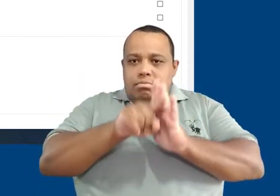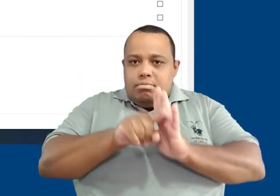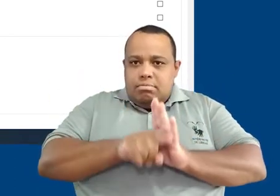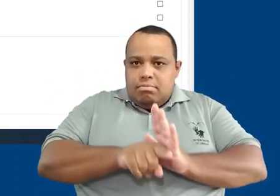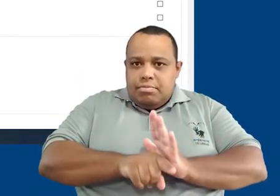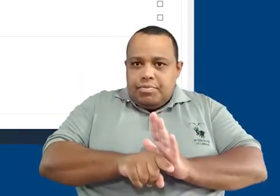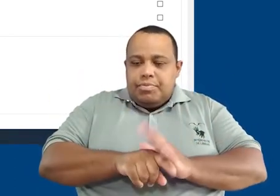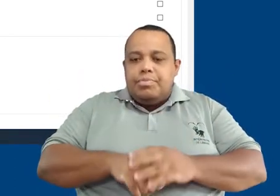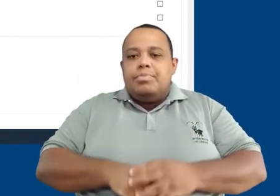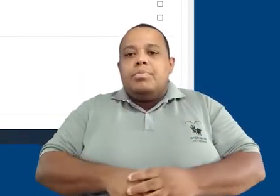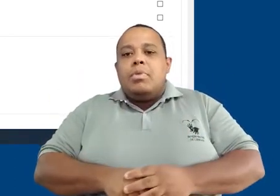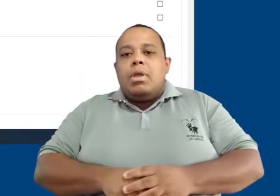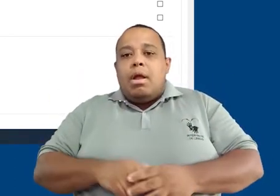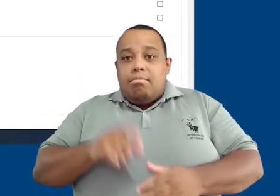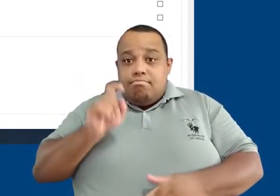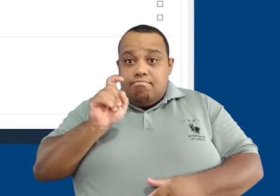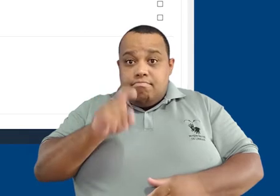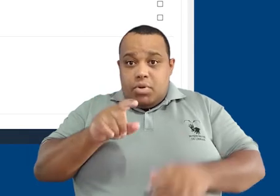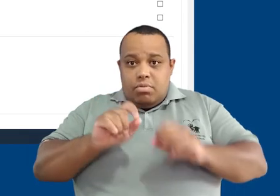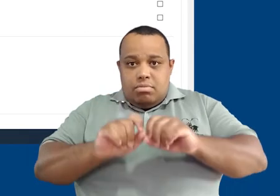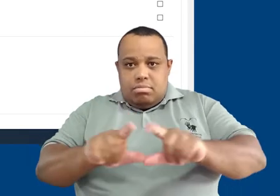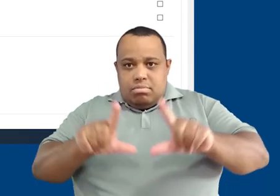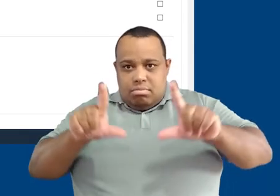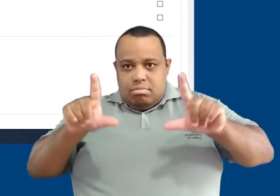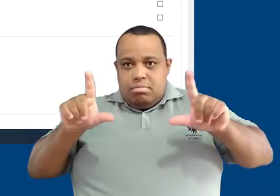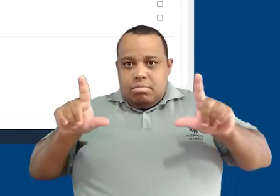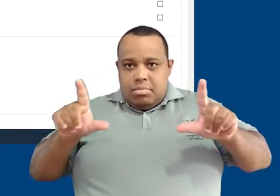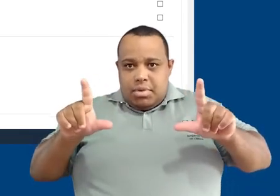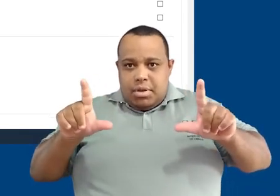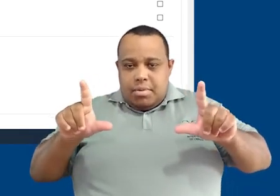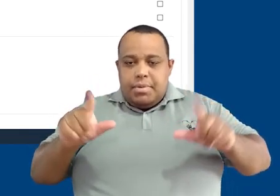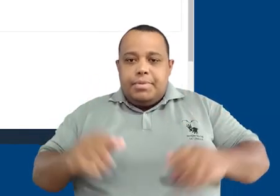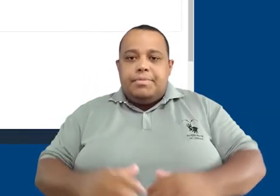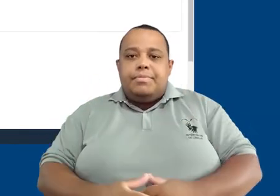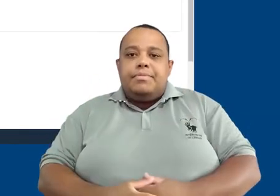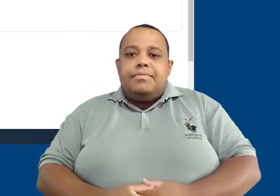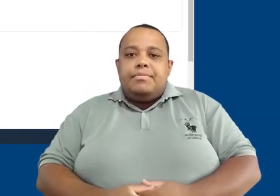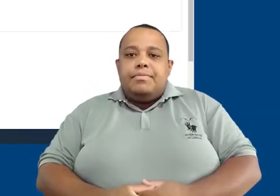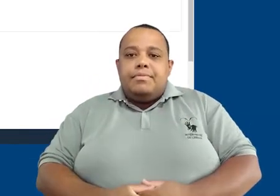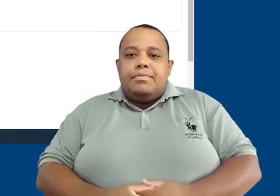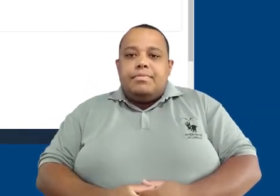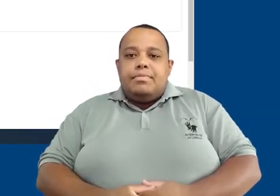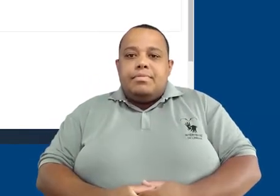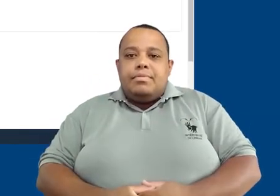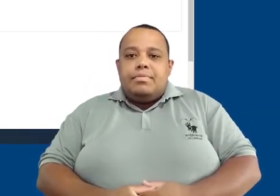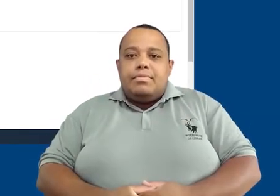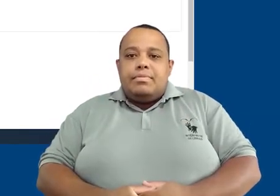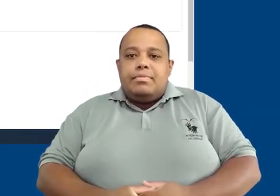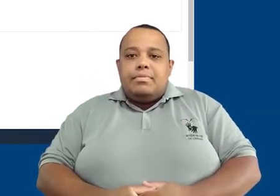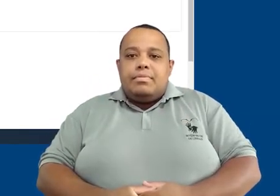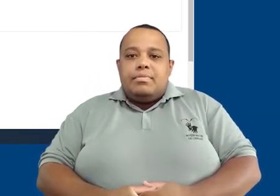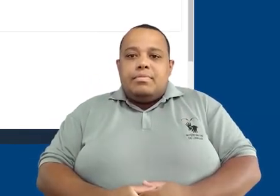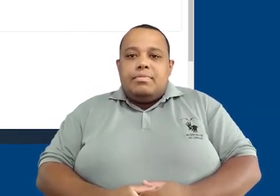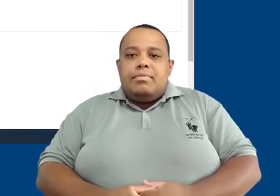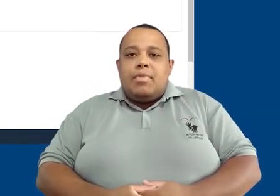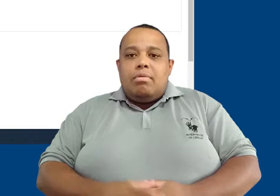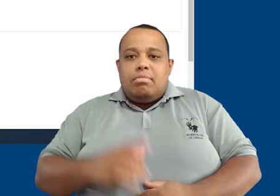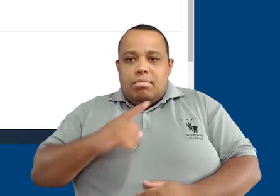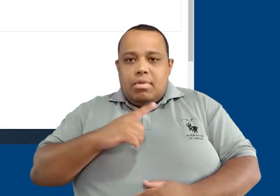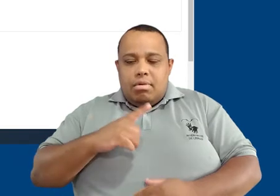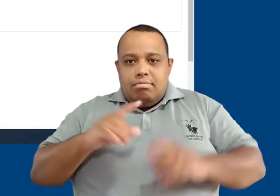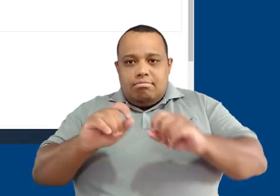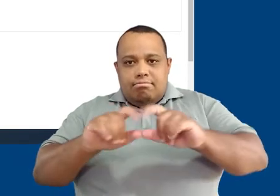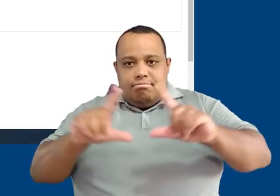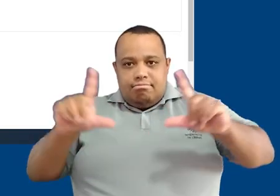localizada a atividade, posso clicar sobre o link que representa a atividade e eu sou direcionado para a página